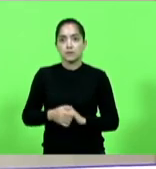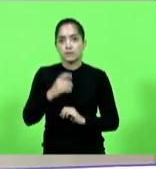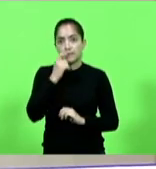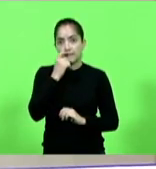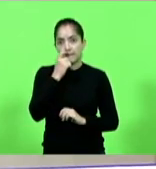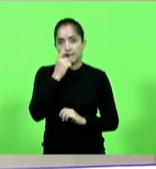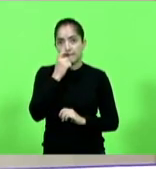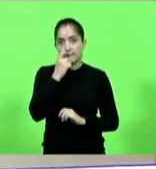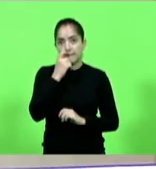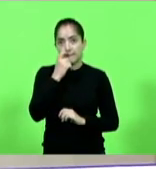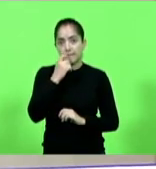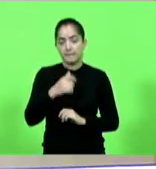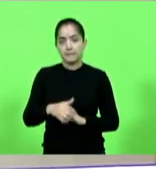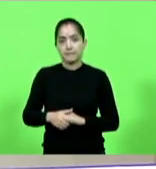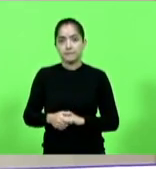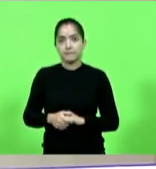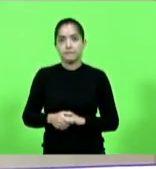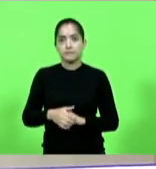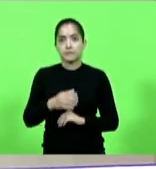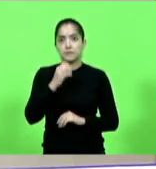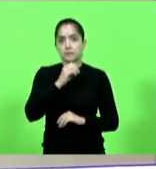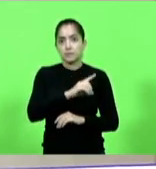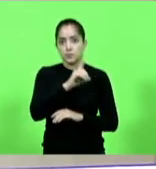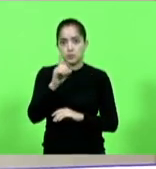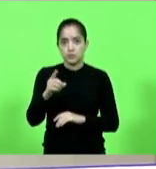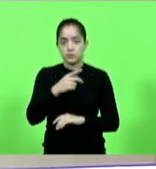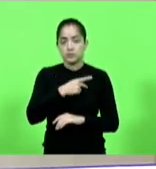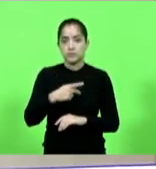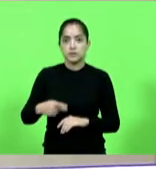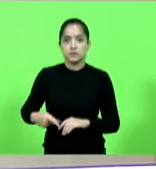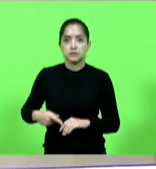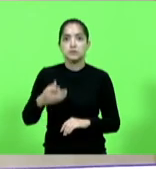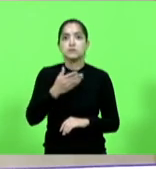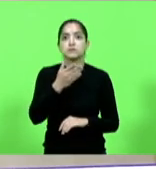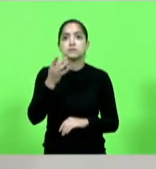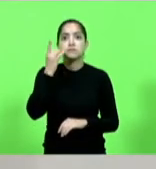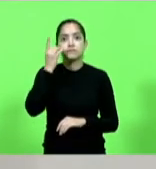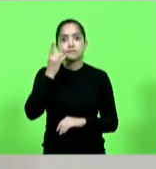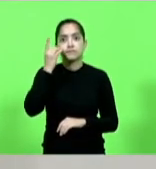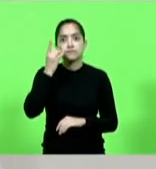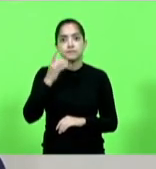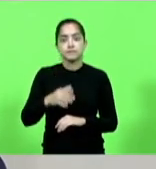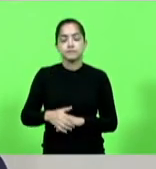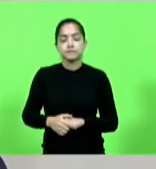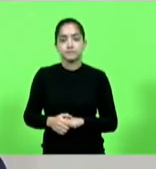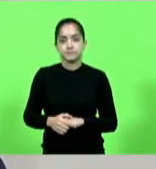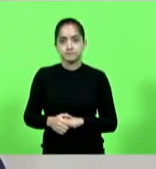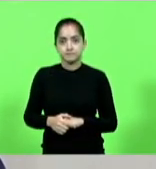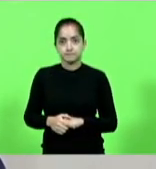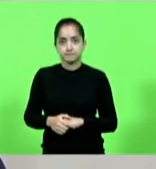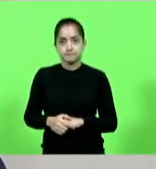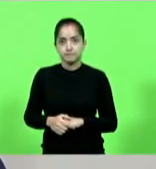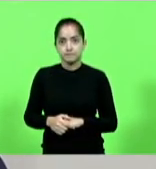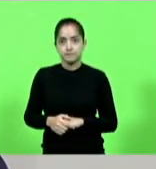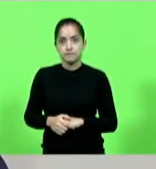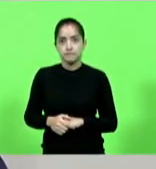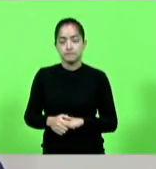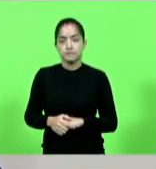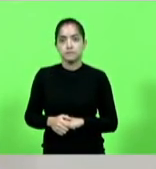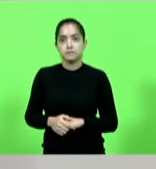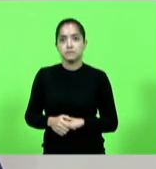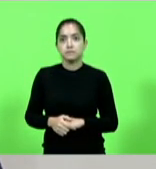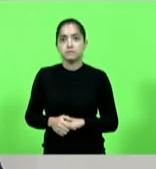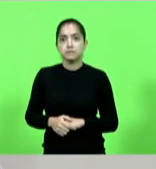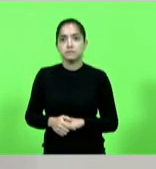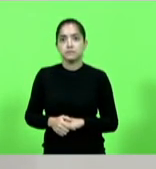Obrigado, senhor presidente. Senhores deputados, senhoras deputadas. Eu quero,